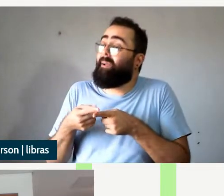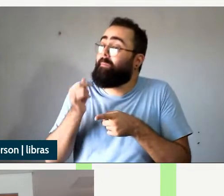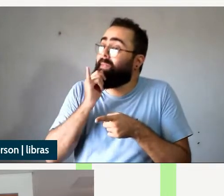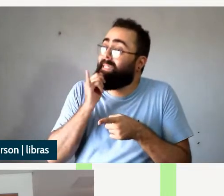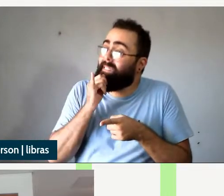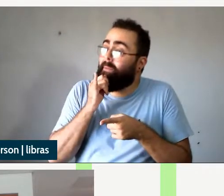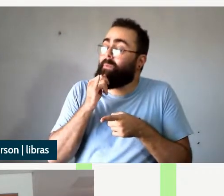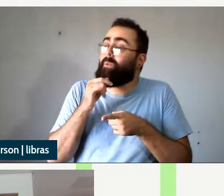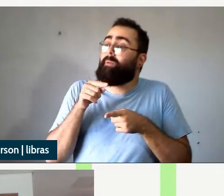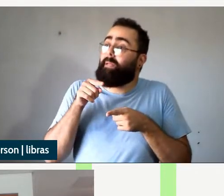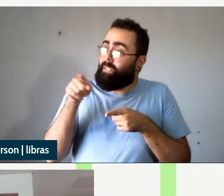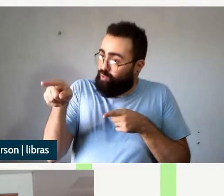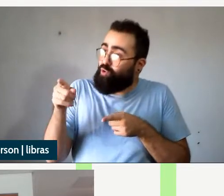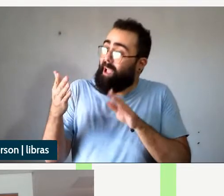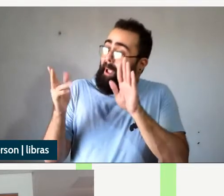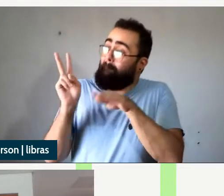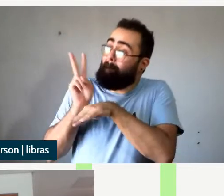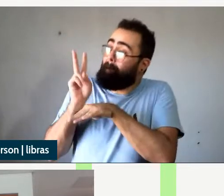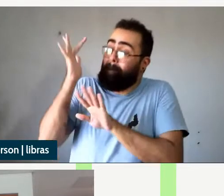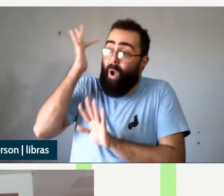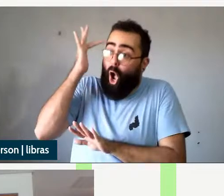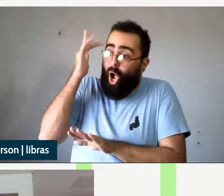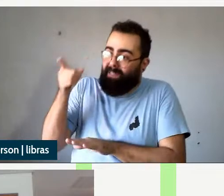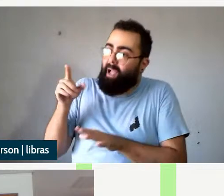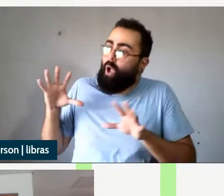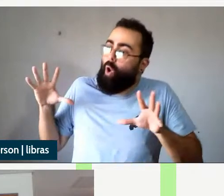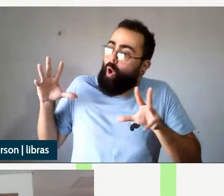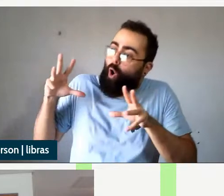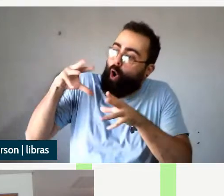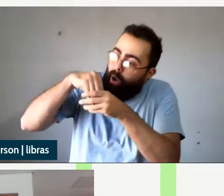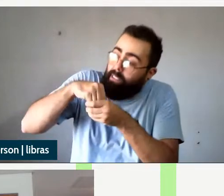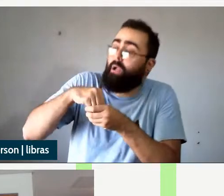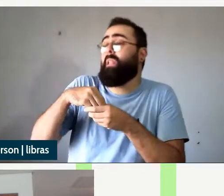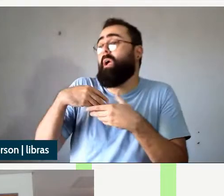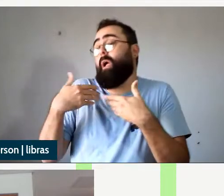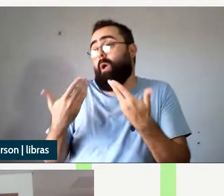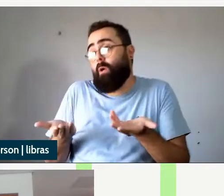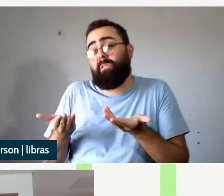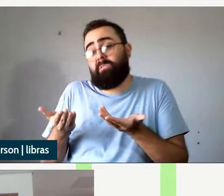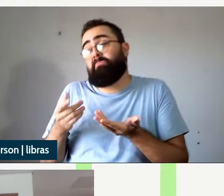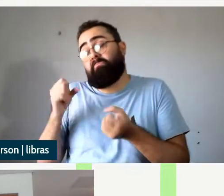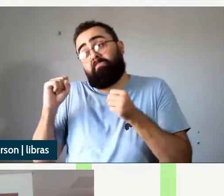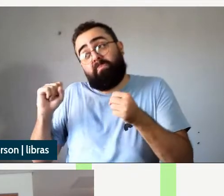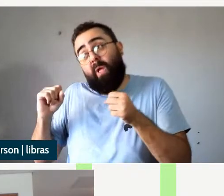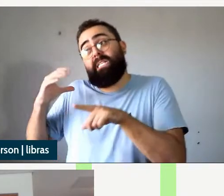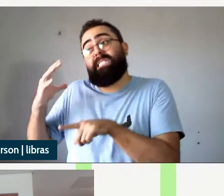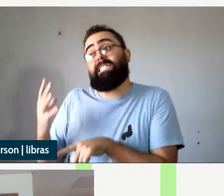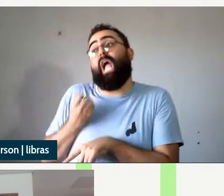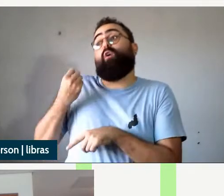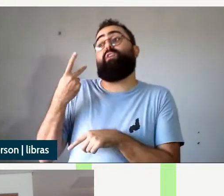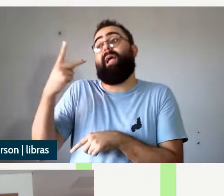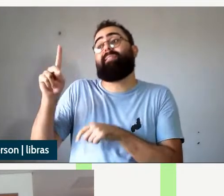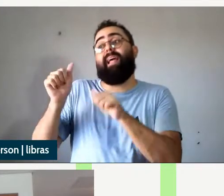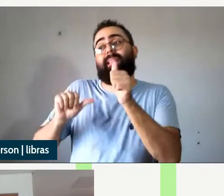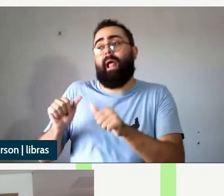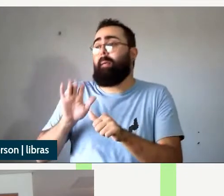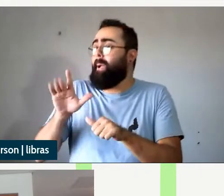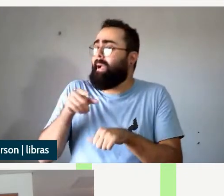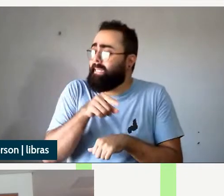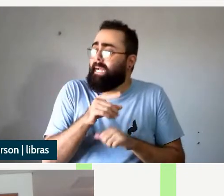hierarquia temática mas numa decomposição de predicados talvez não se precise especificamente da noção de hierarquia